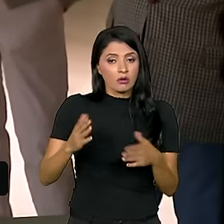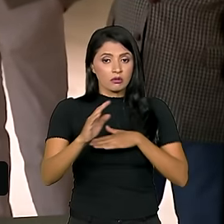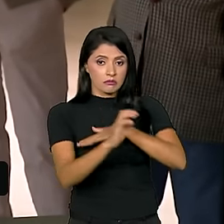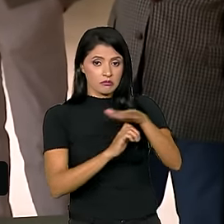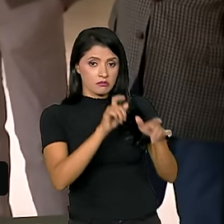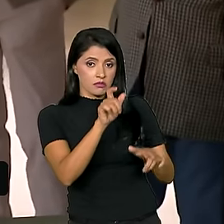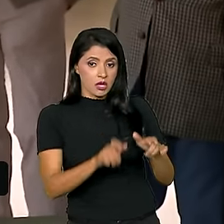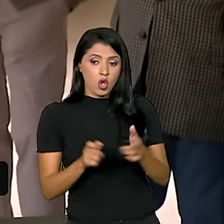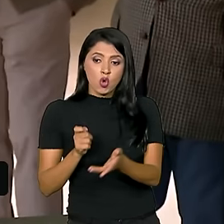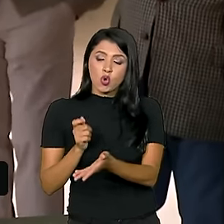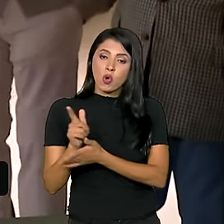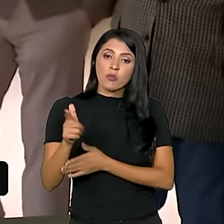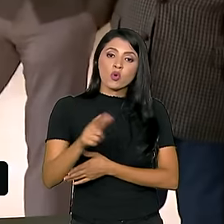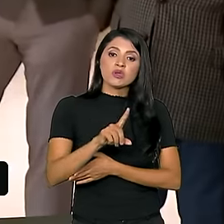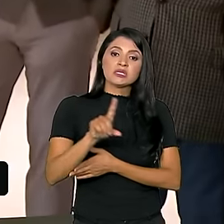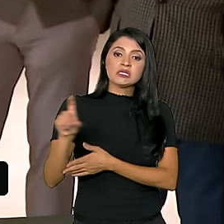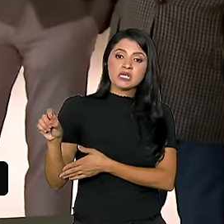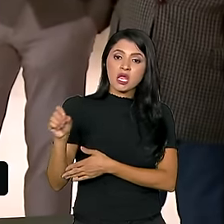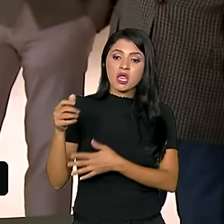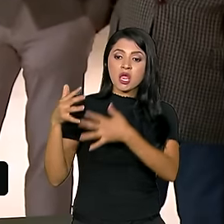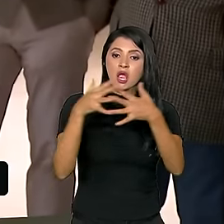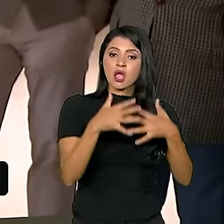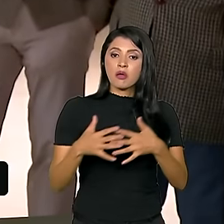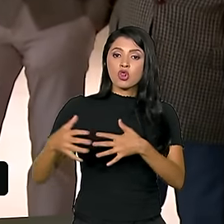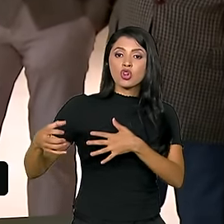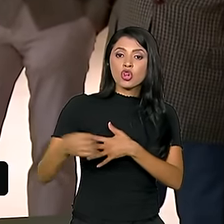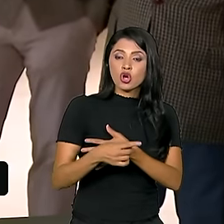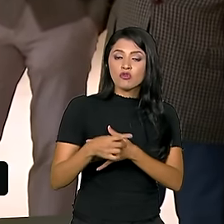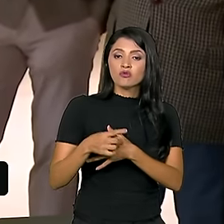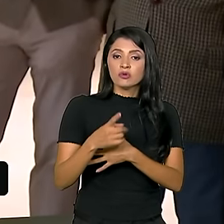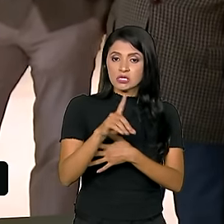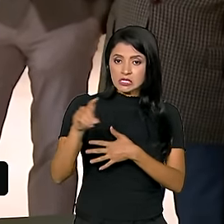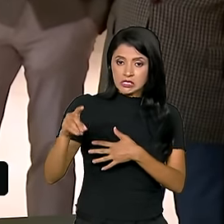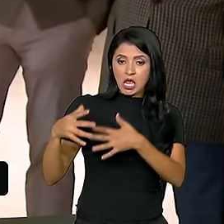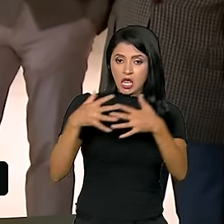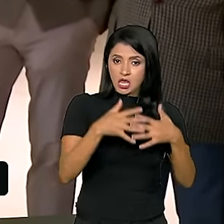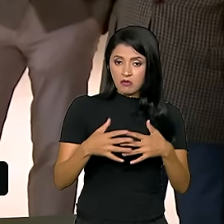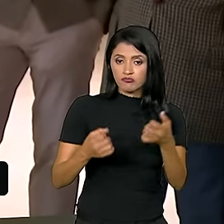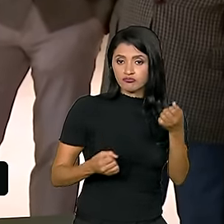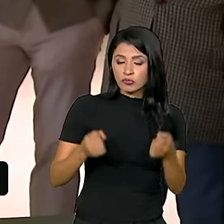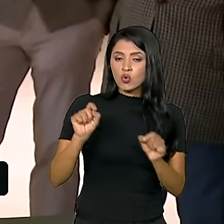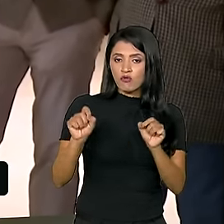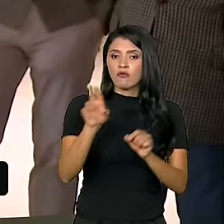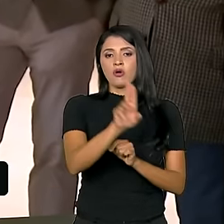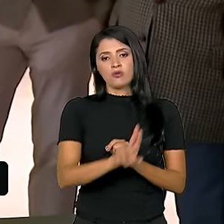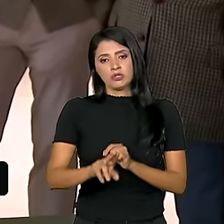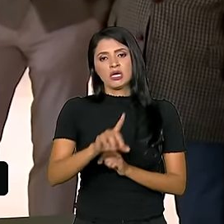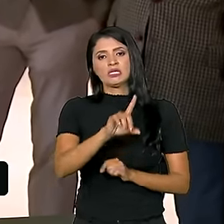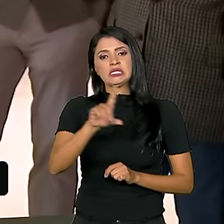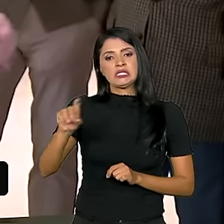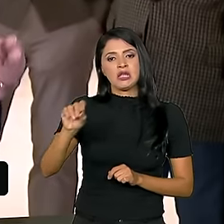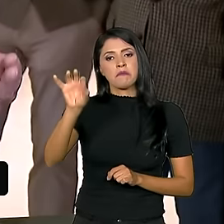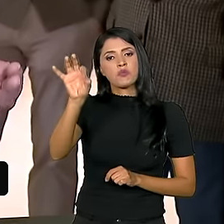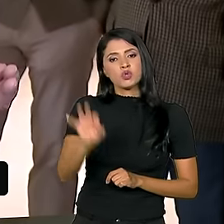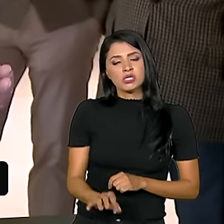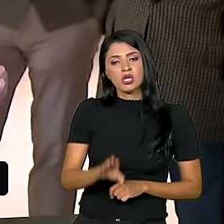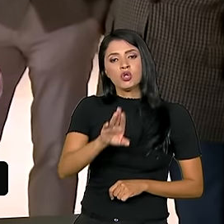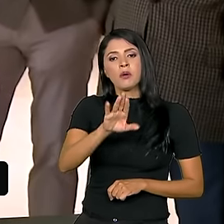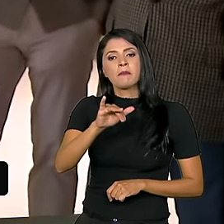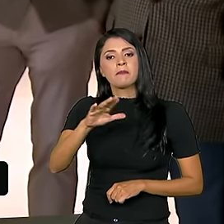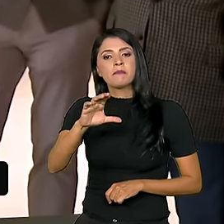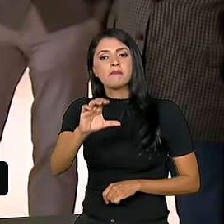caminhões novos nessa aba Scania e esses 100 caminhões novos vão utilizar 100% de biodiesel.